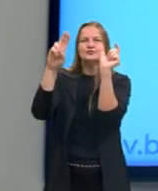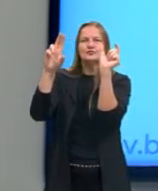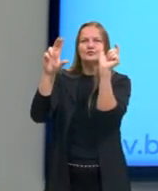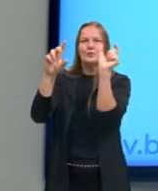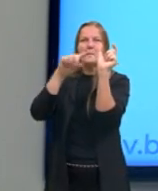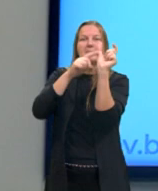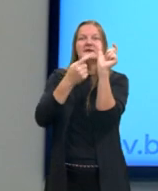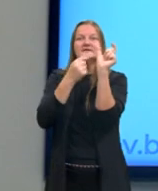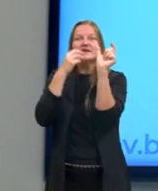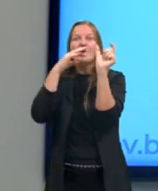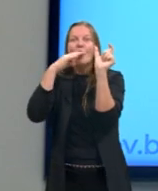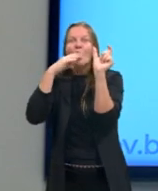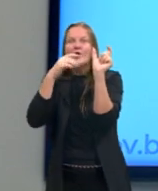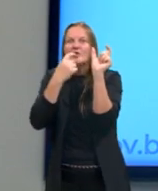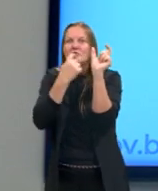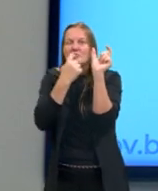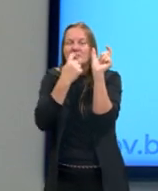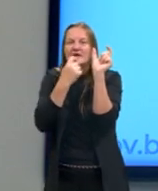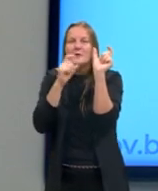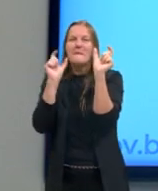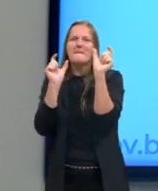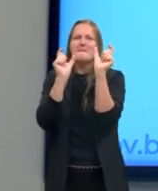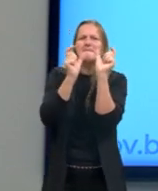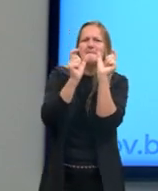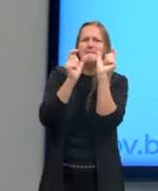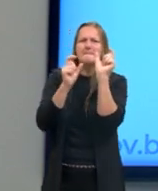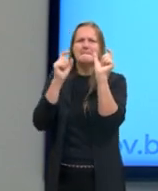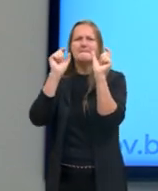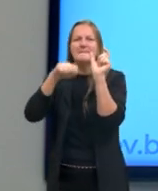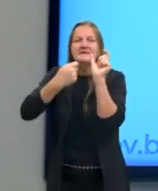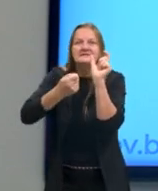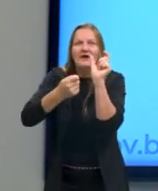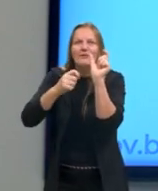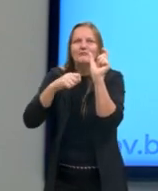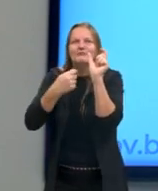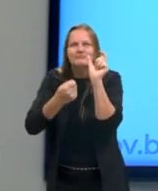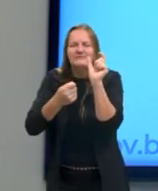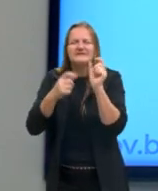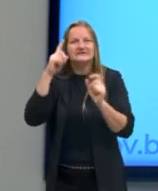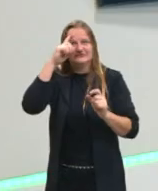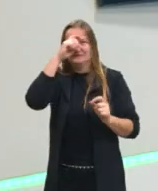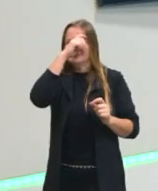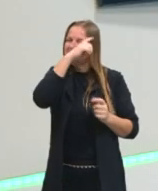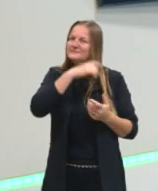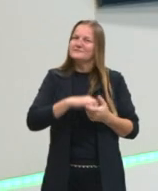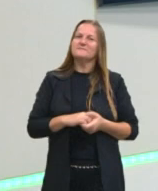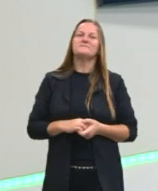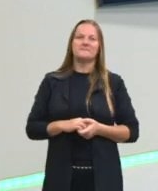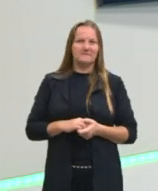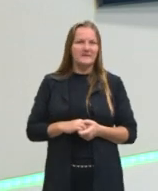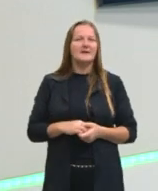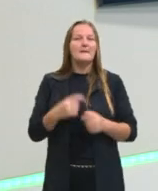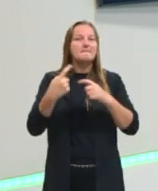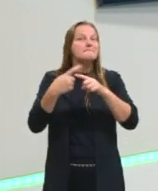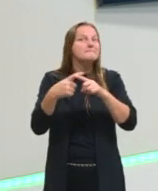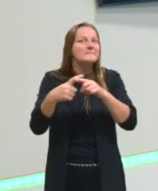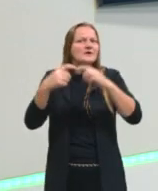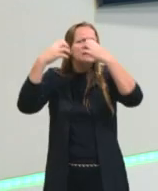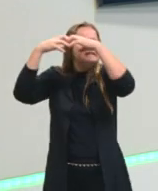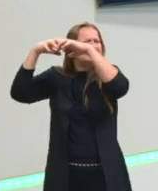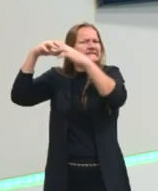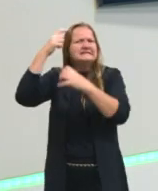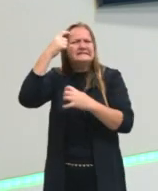apesar de conhecer todas as palavras, eu já li com uma certa dificuldade. Porque aqui o nosso cérebro, ele está